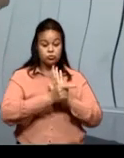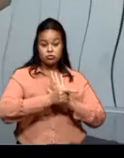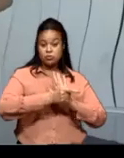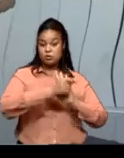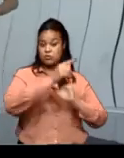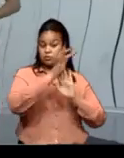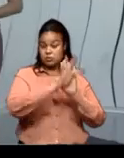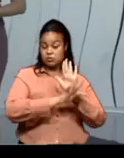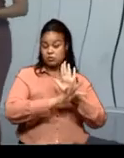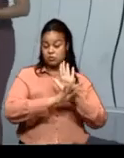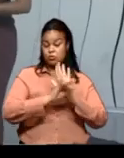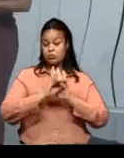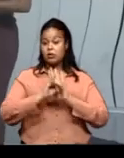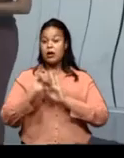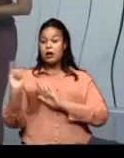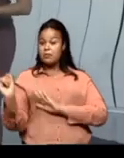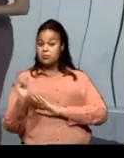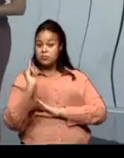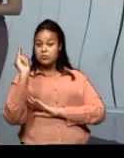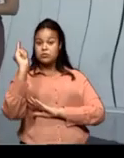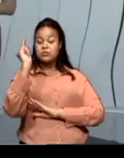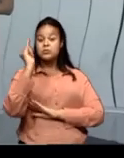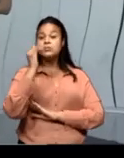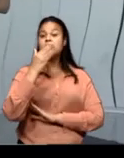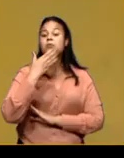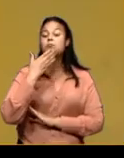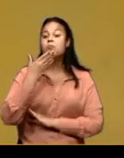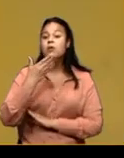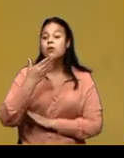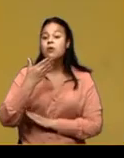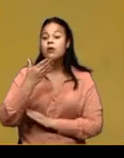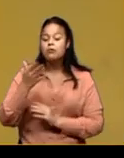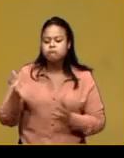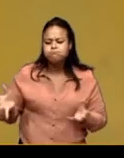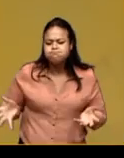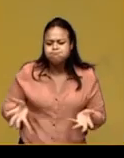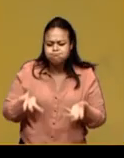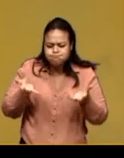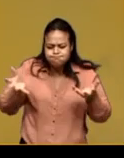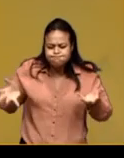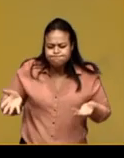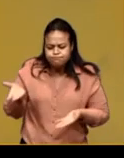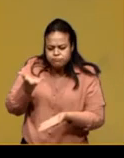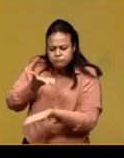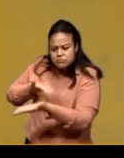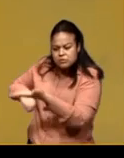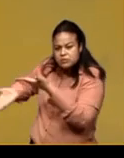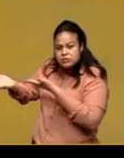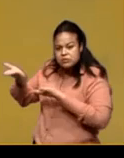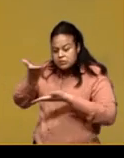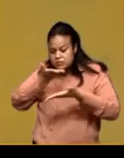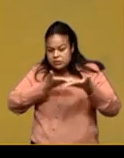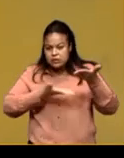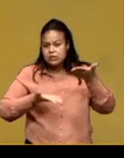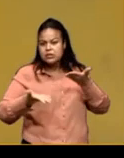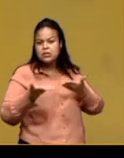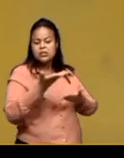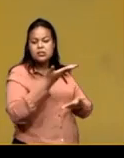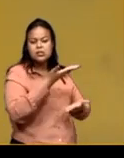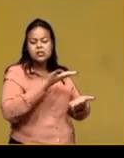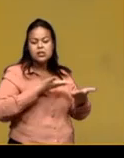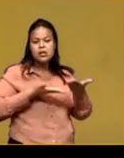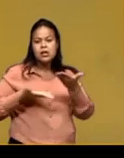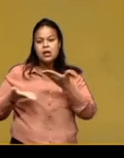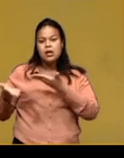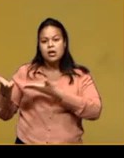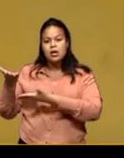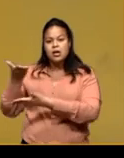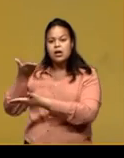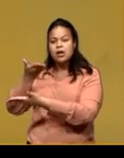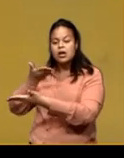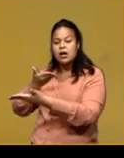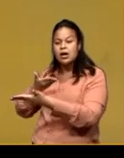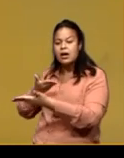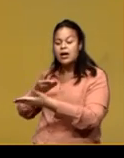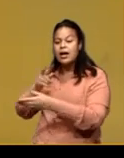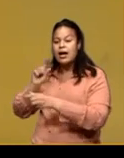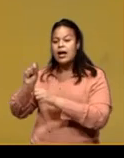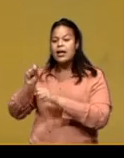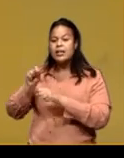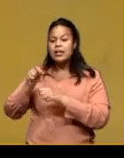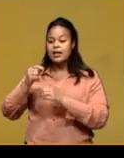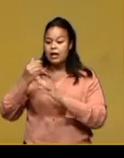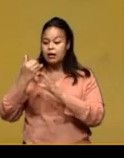O papel é promover essa interação entre os interlocutores, ou seja, emissor,